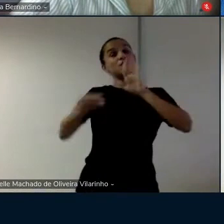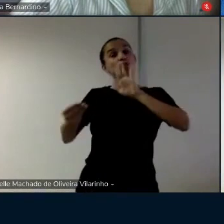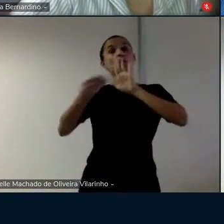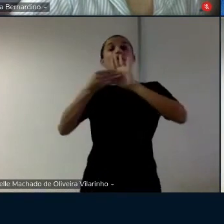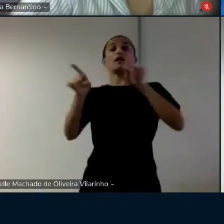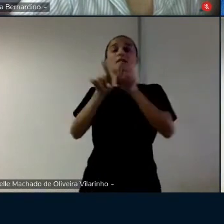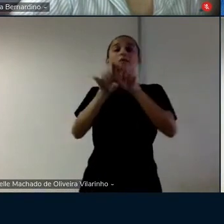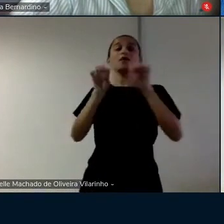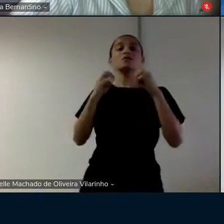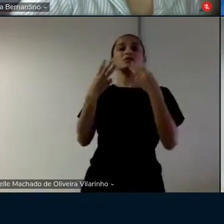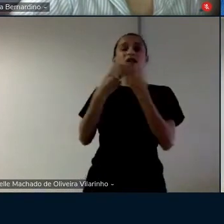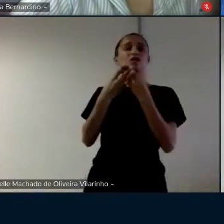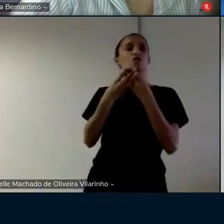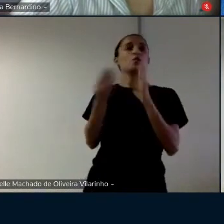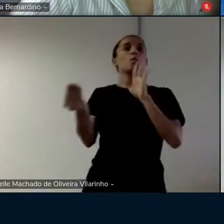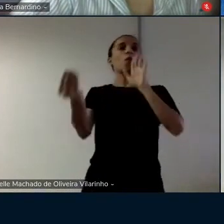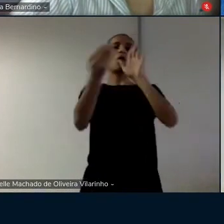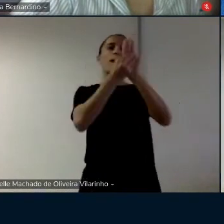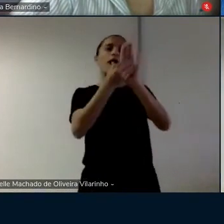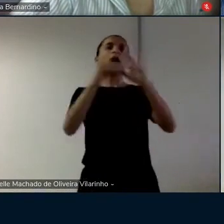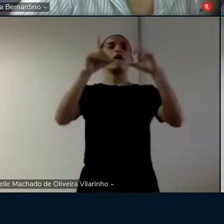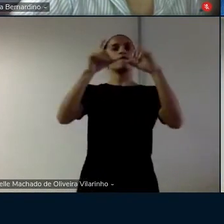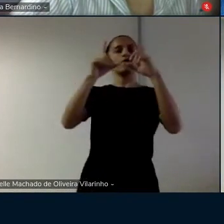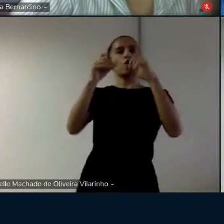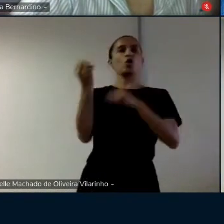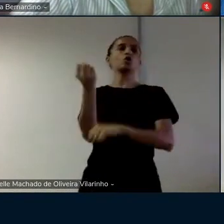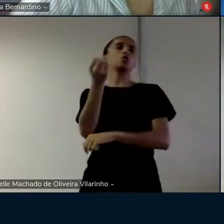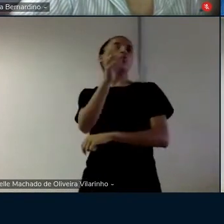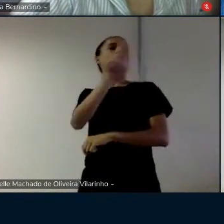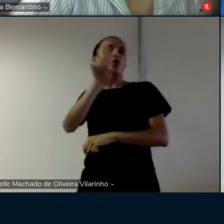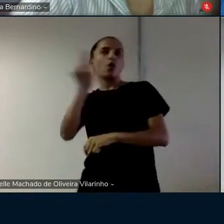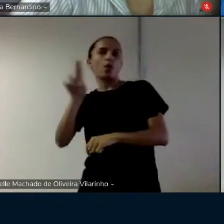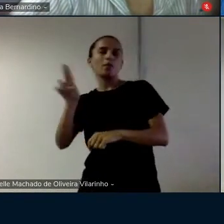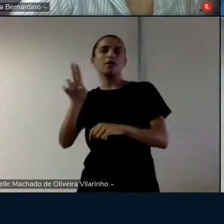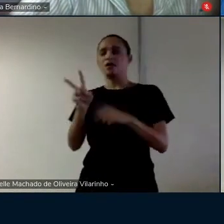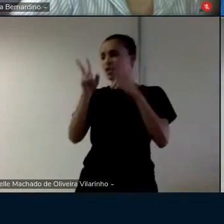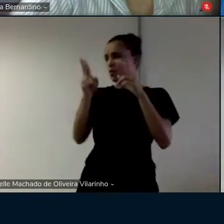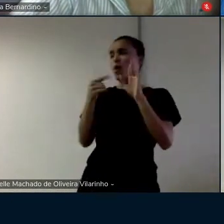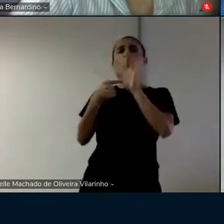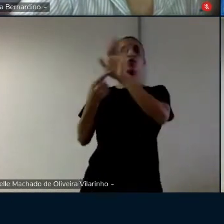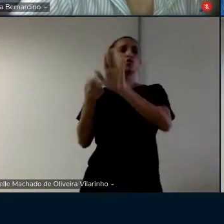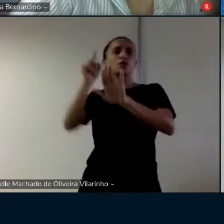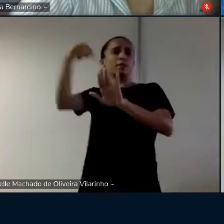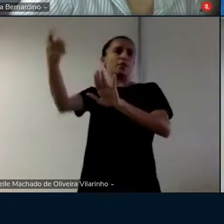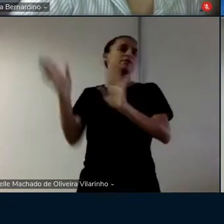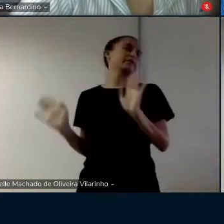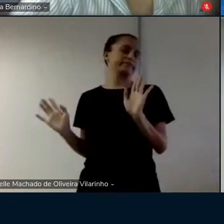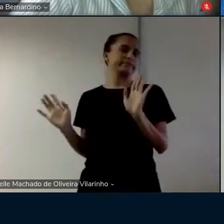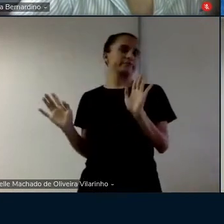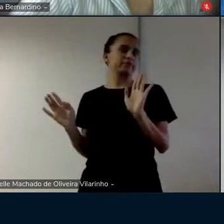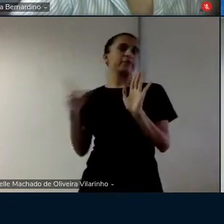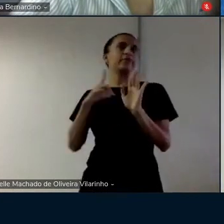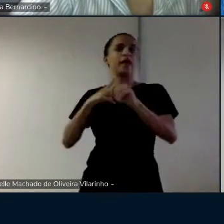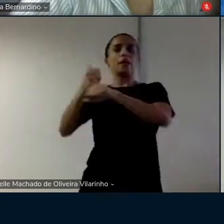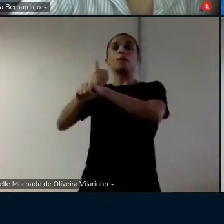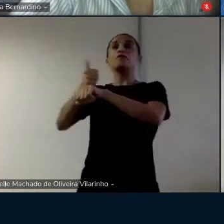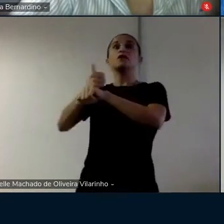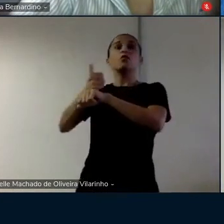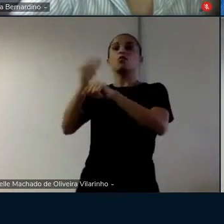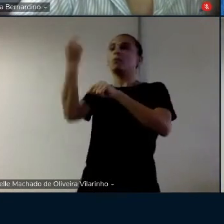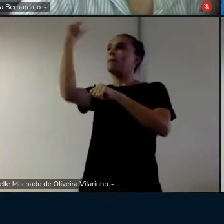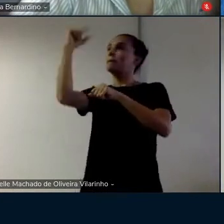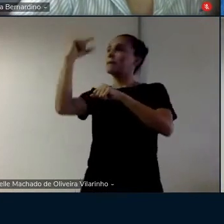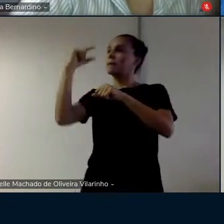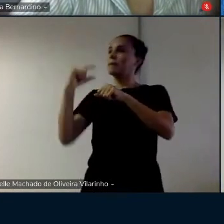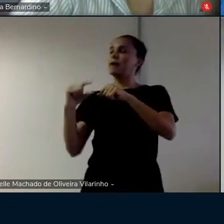slide com fotos e nomes como você fez mais adiante as profissões que você cita porque